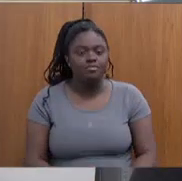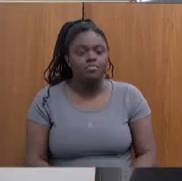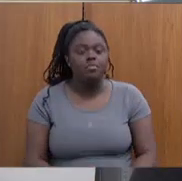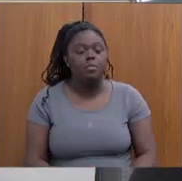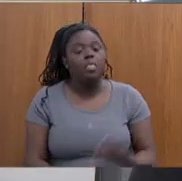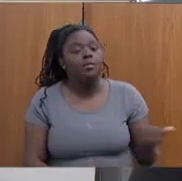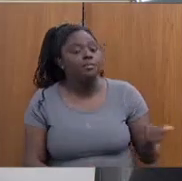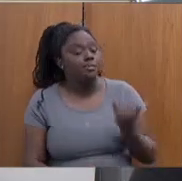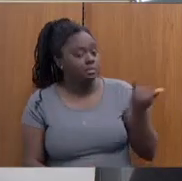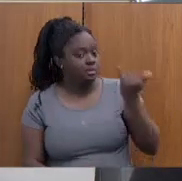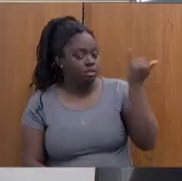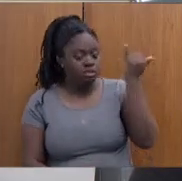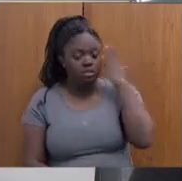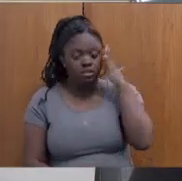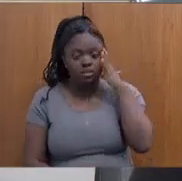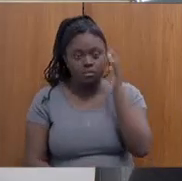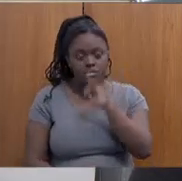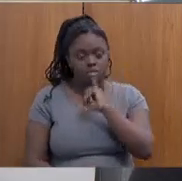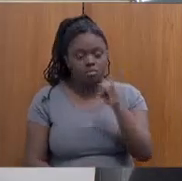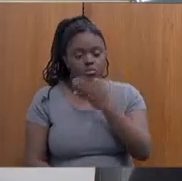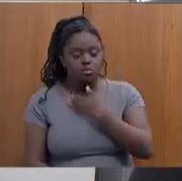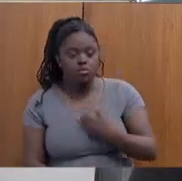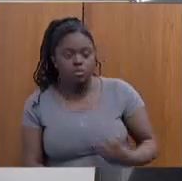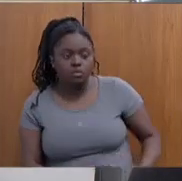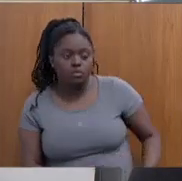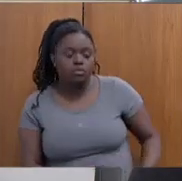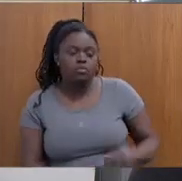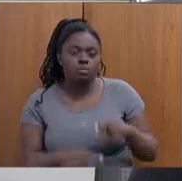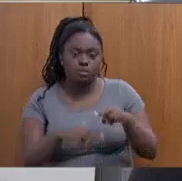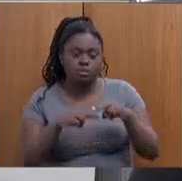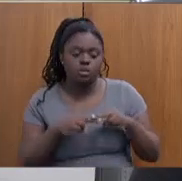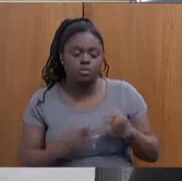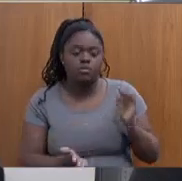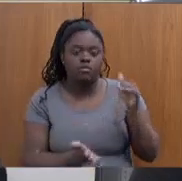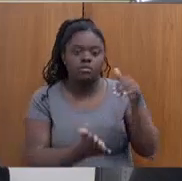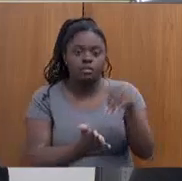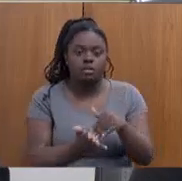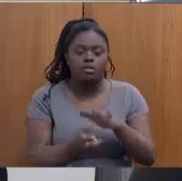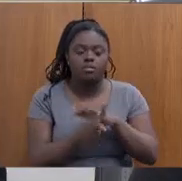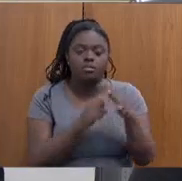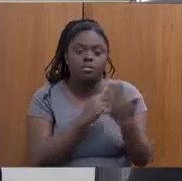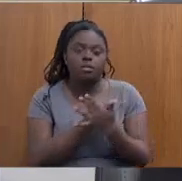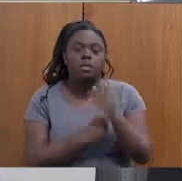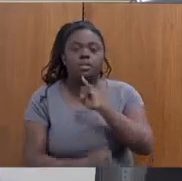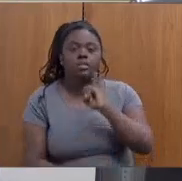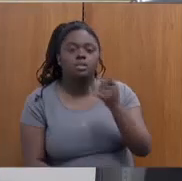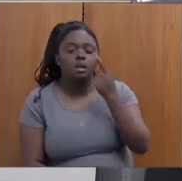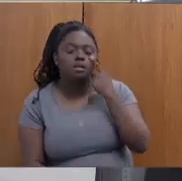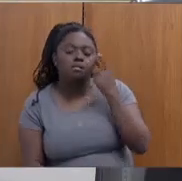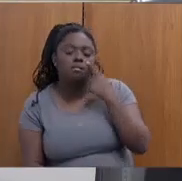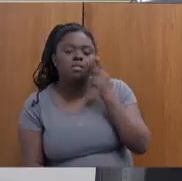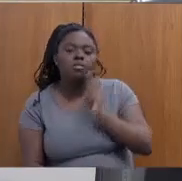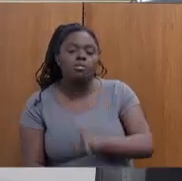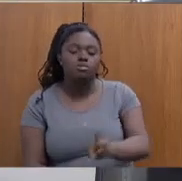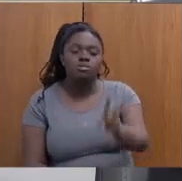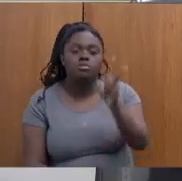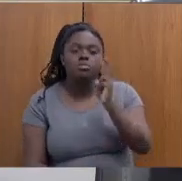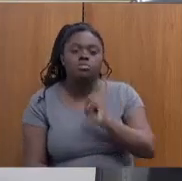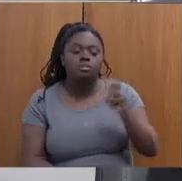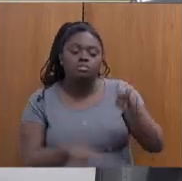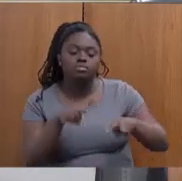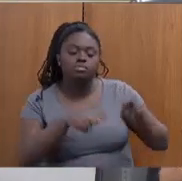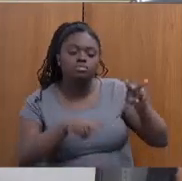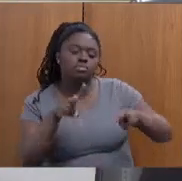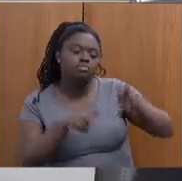se o governo, após o fim da pandemia, se ele tem acompanhado esses beneficiados, esses